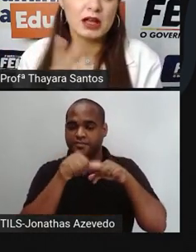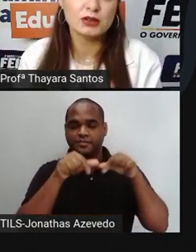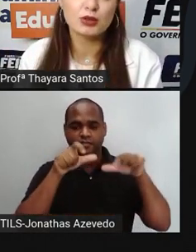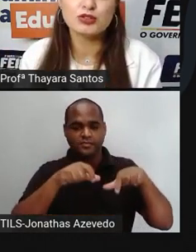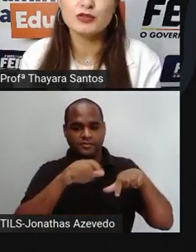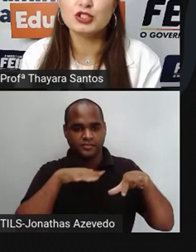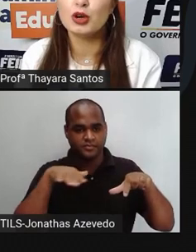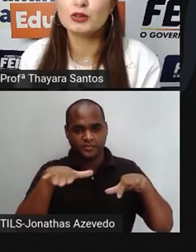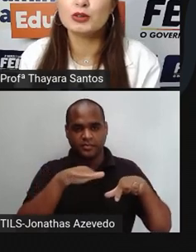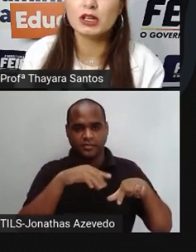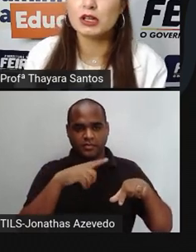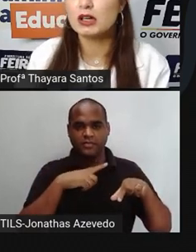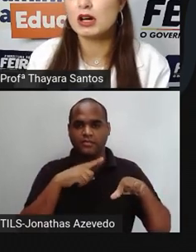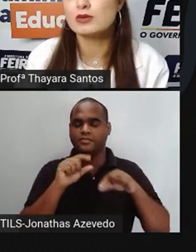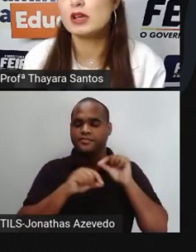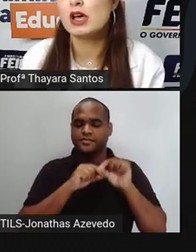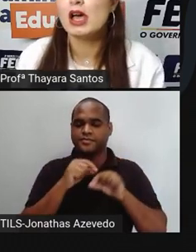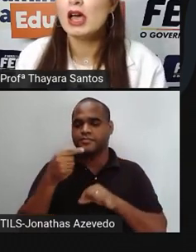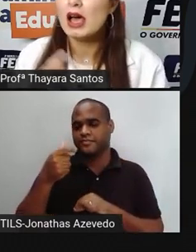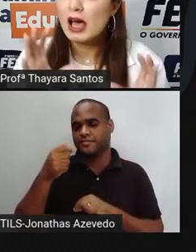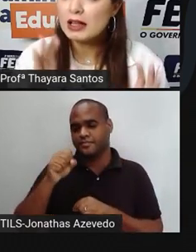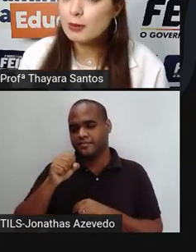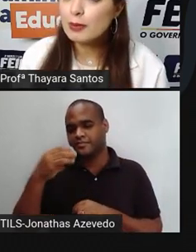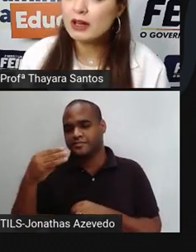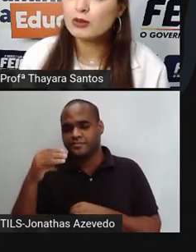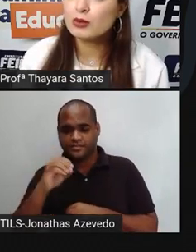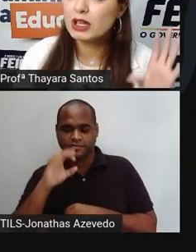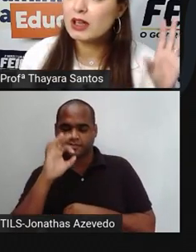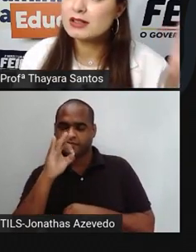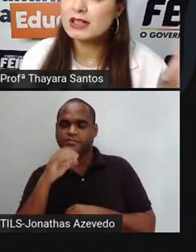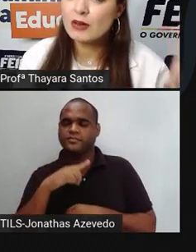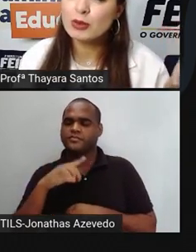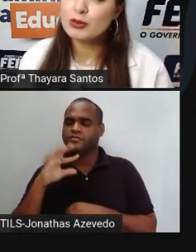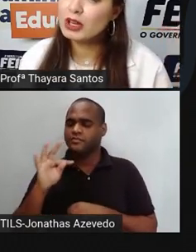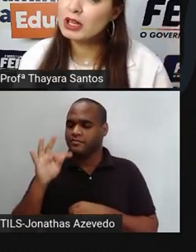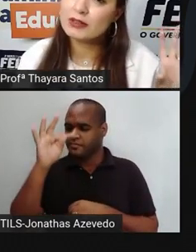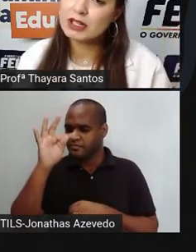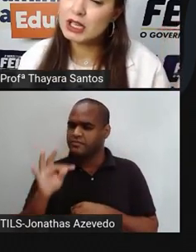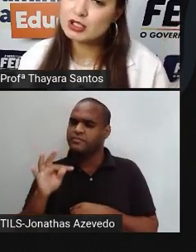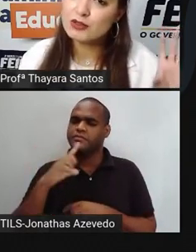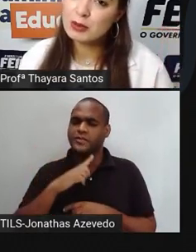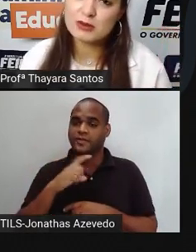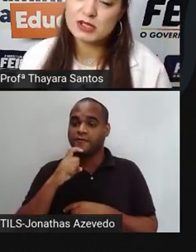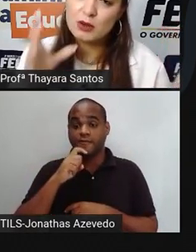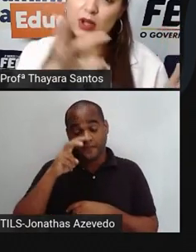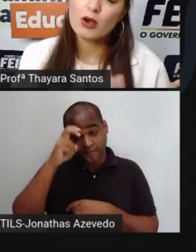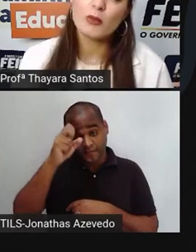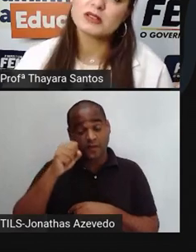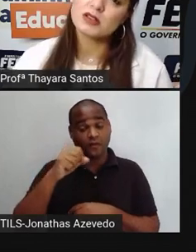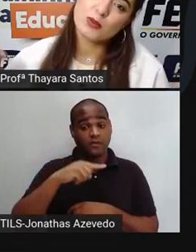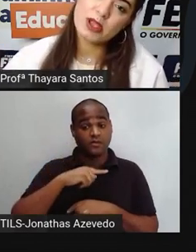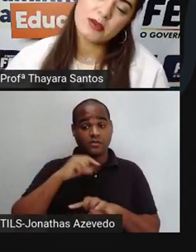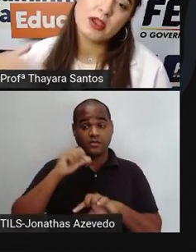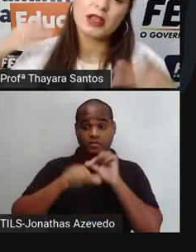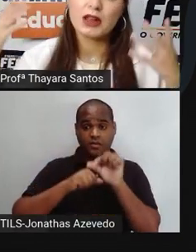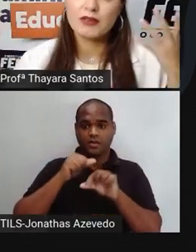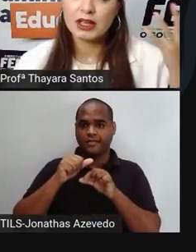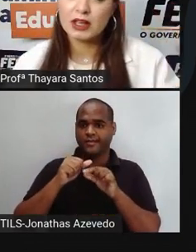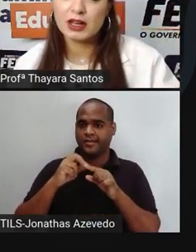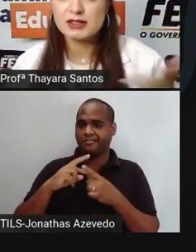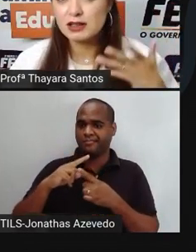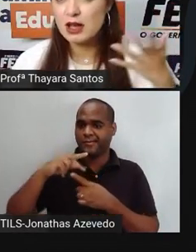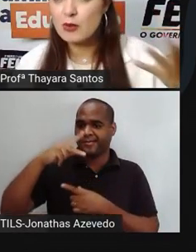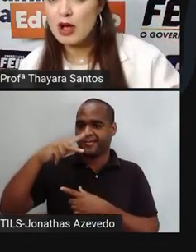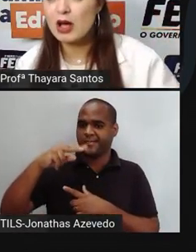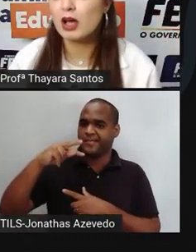que dá em torno de 28, 30 graus, a temperatura que antes estava muito fria, estava negativa, menos 5, ela começa a subir. Porque ela